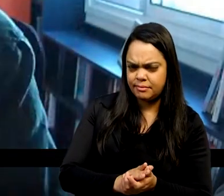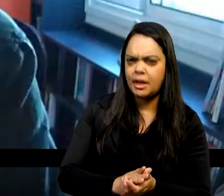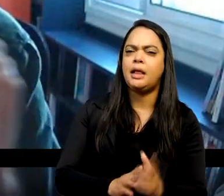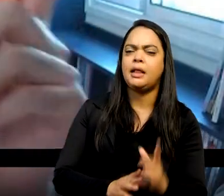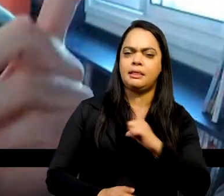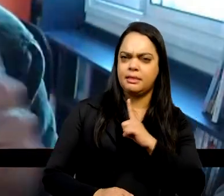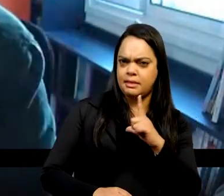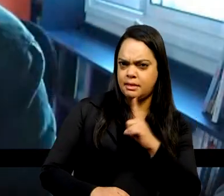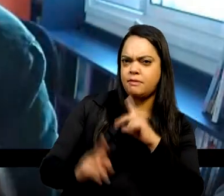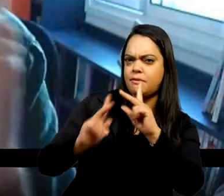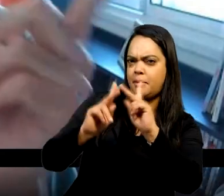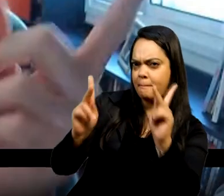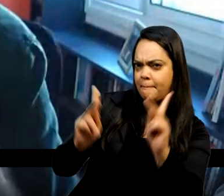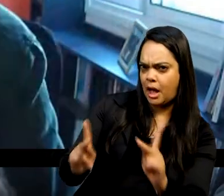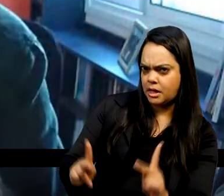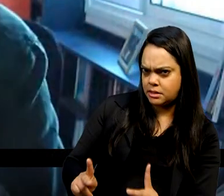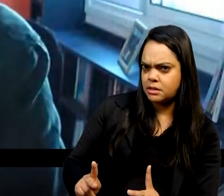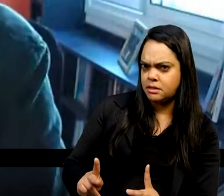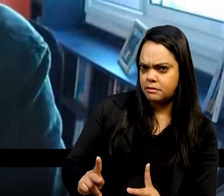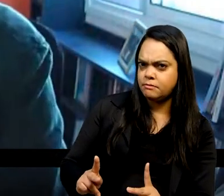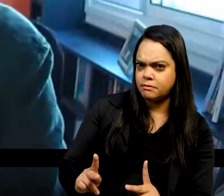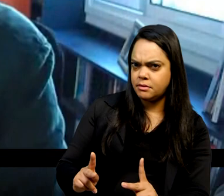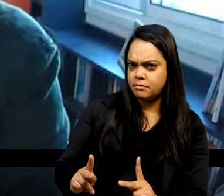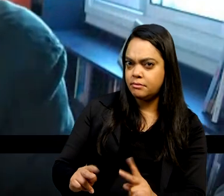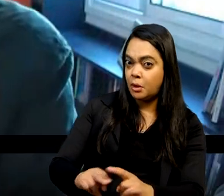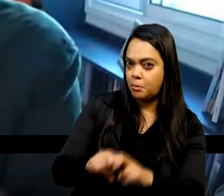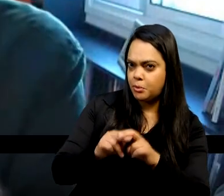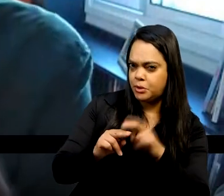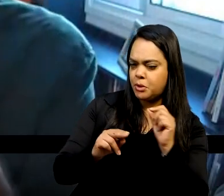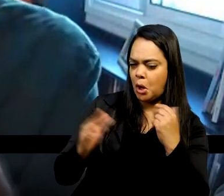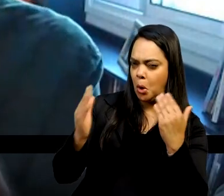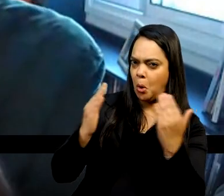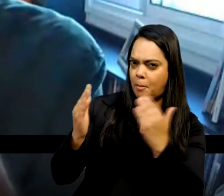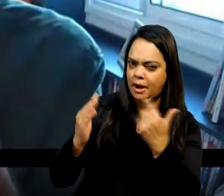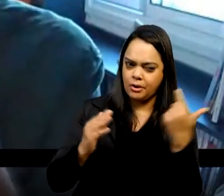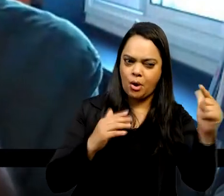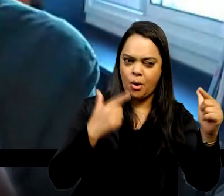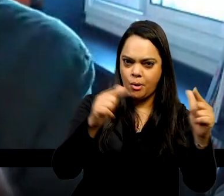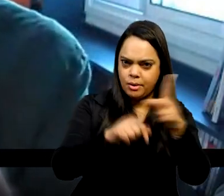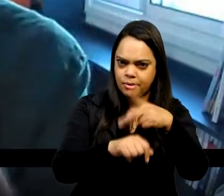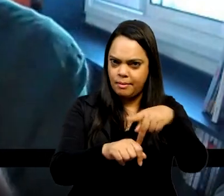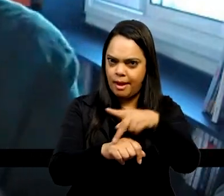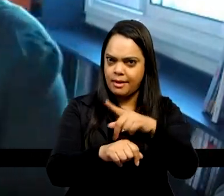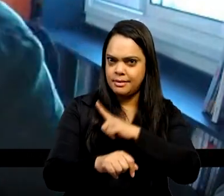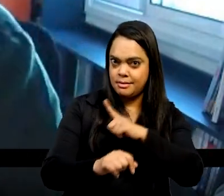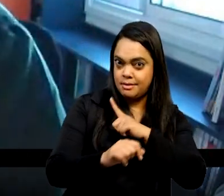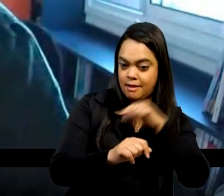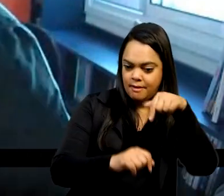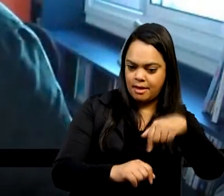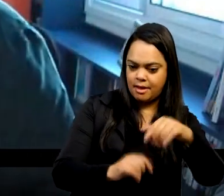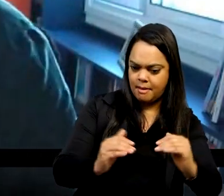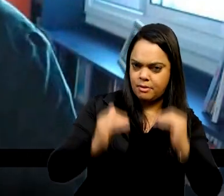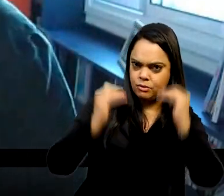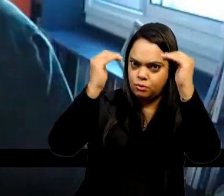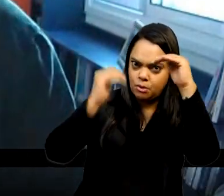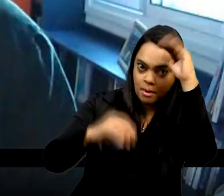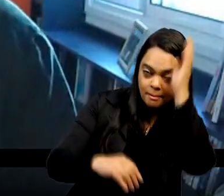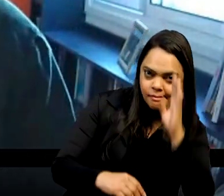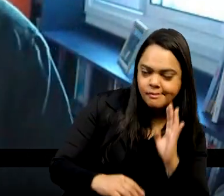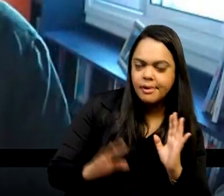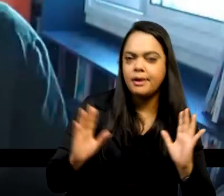às revoluções dos vizinhos, ela foi plantada plantada na historiografia pelo próprio